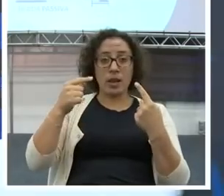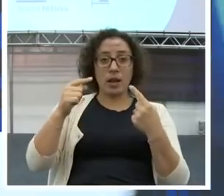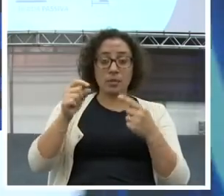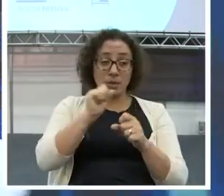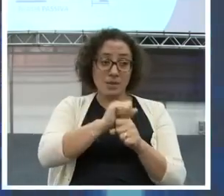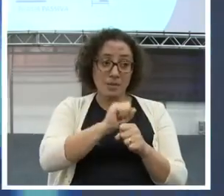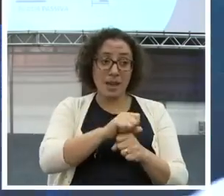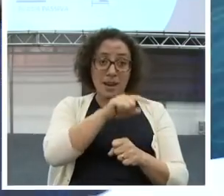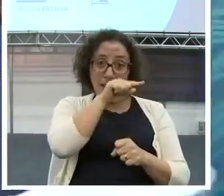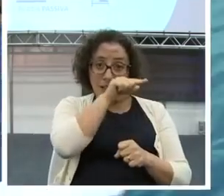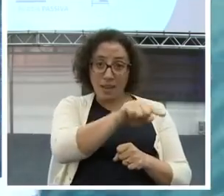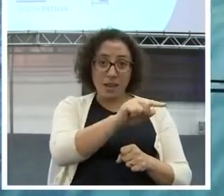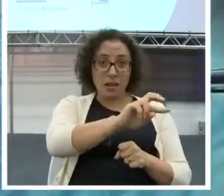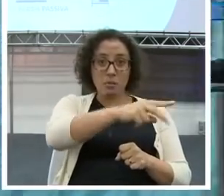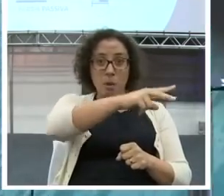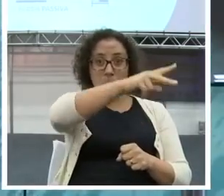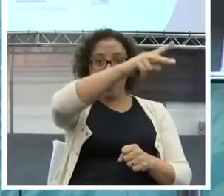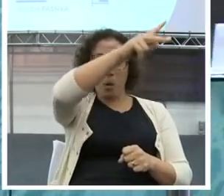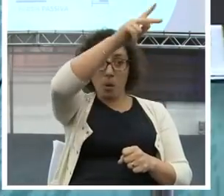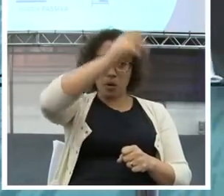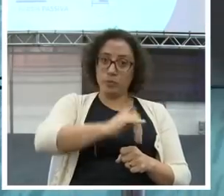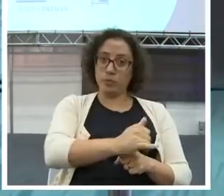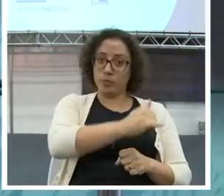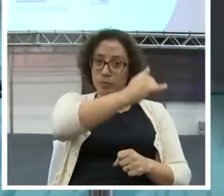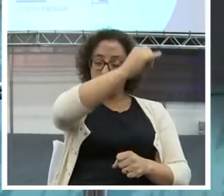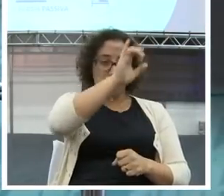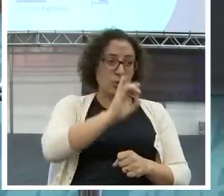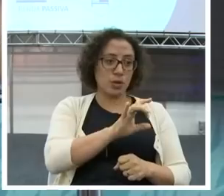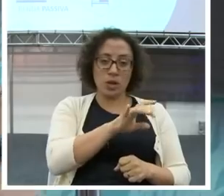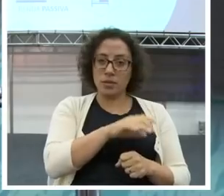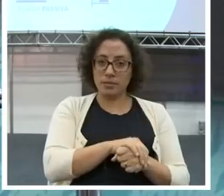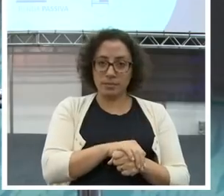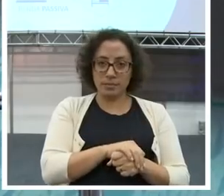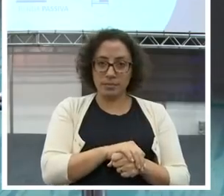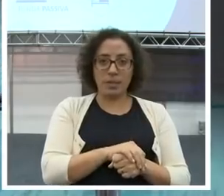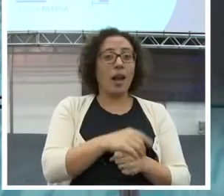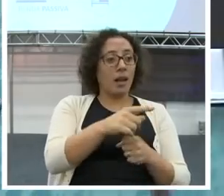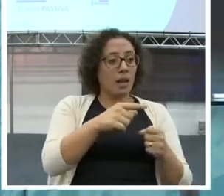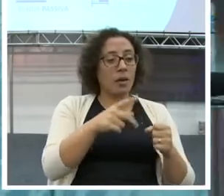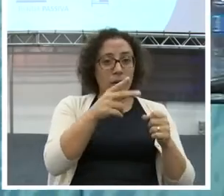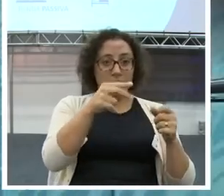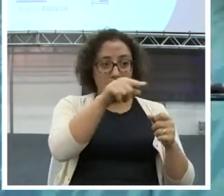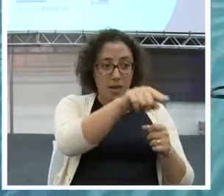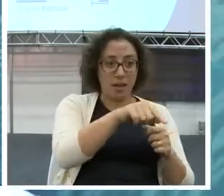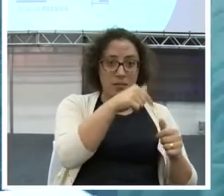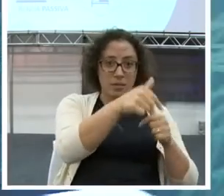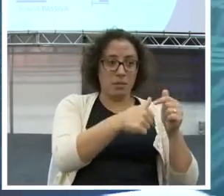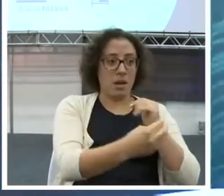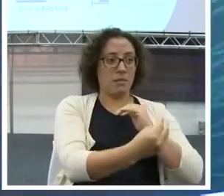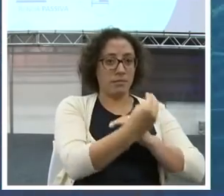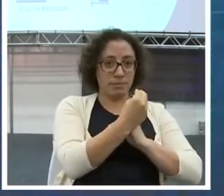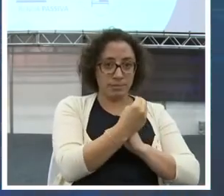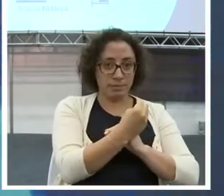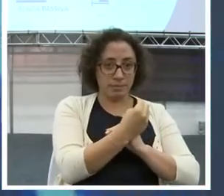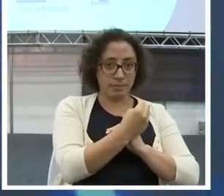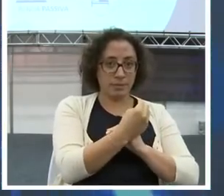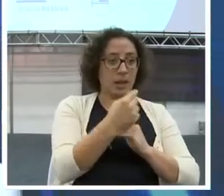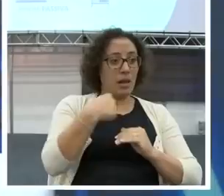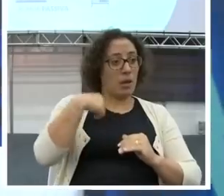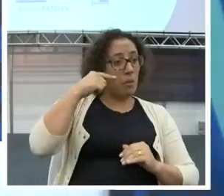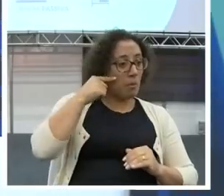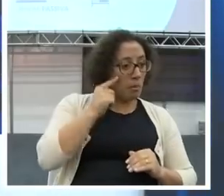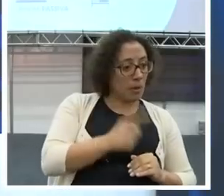Porque é o dinheiro trabalhando para você e não você para ele. Então, tudo o você vai fazer, você tem que pensar assim.